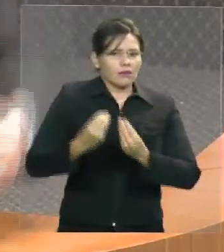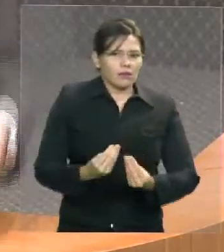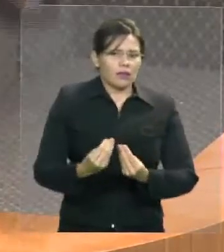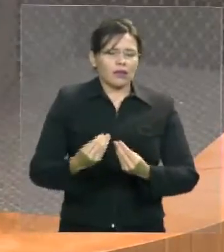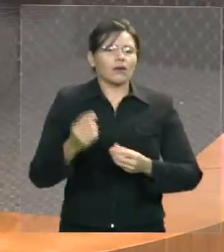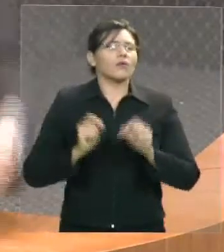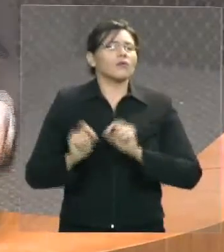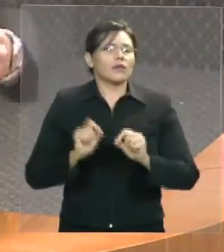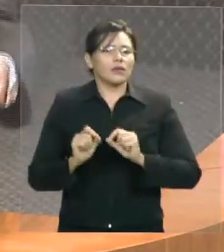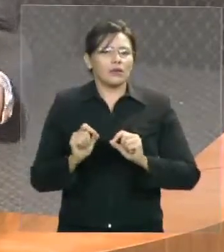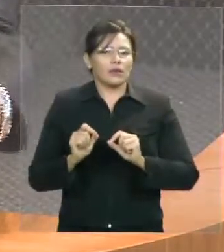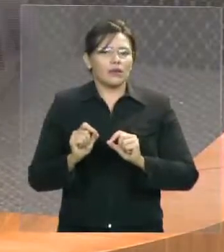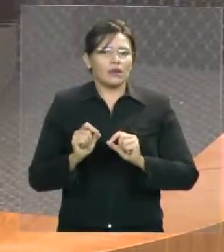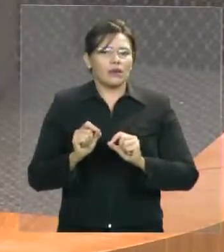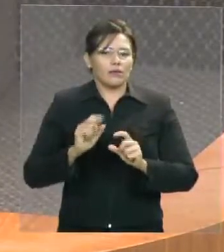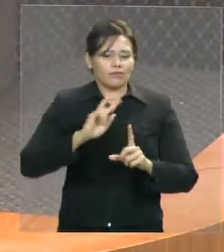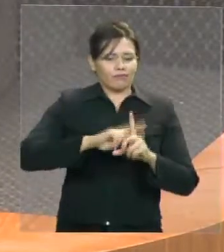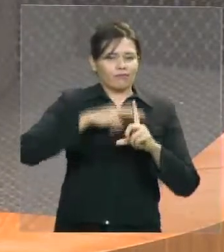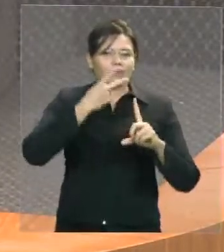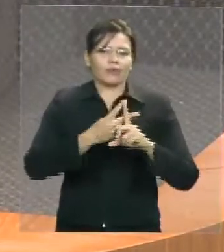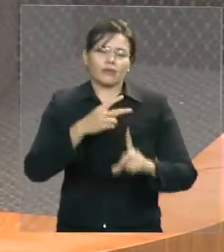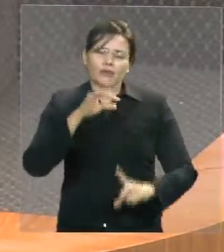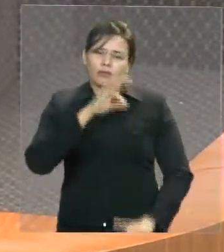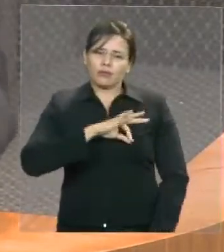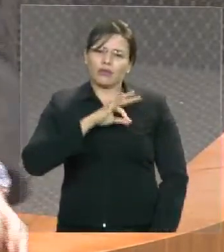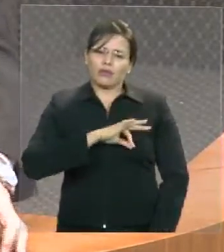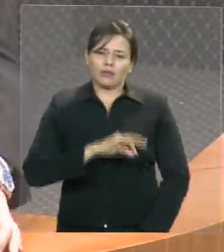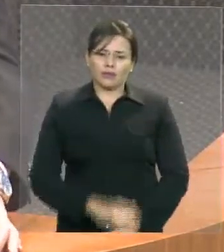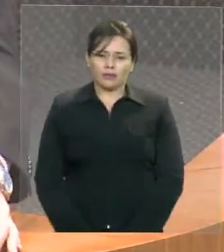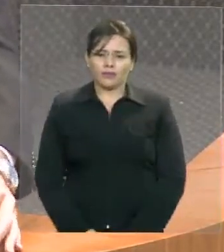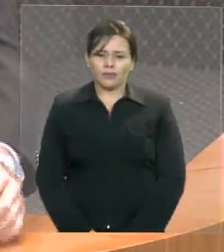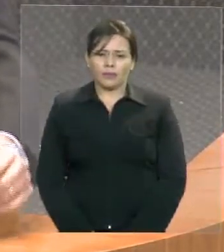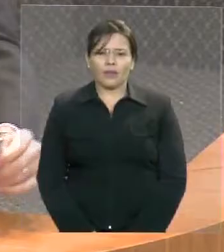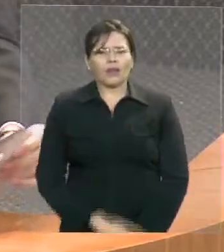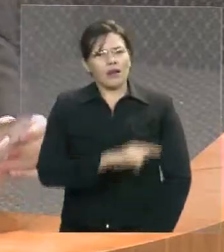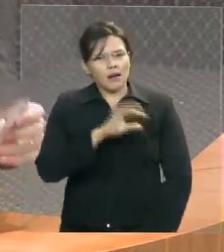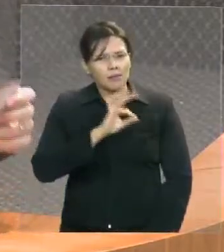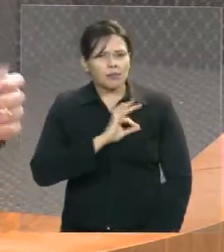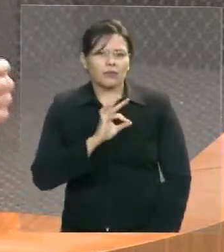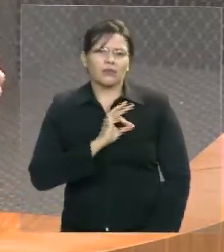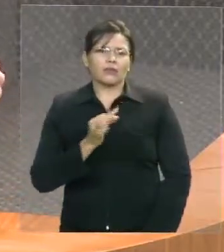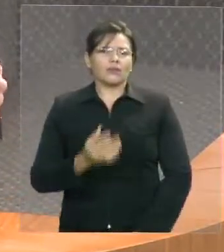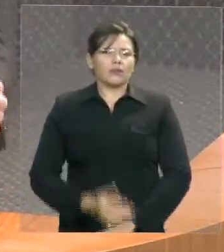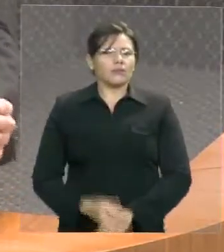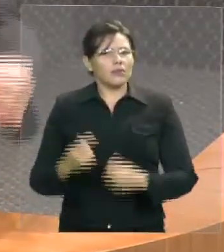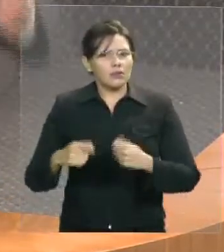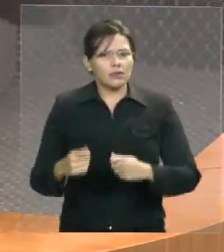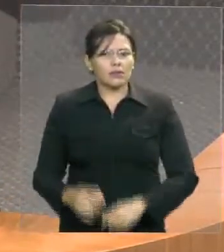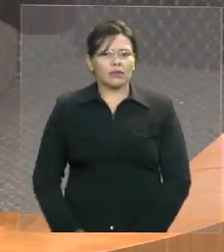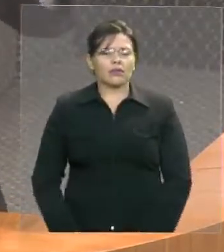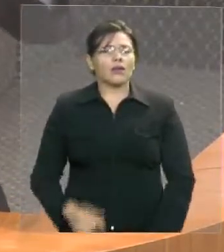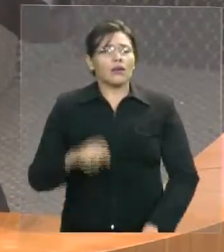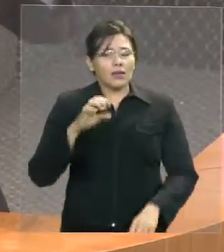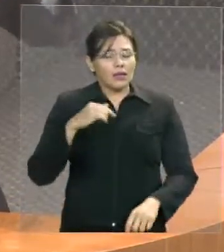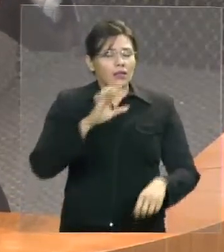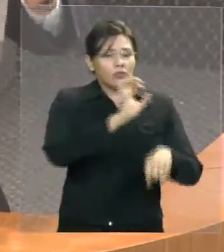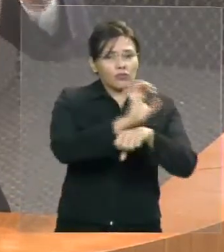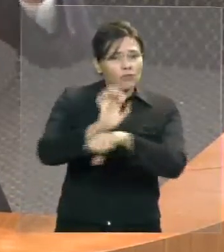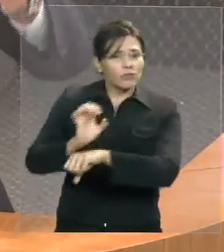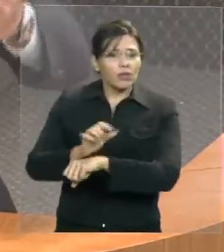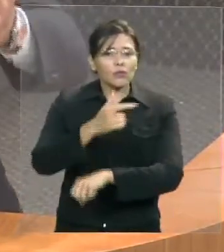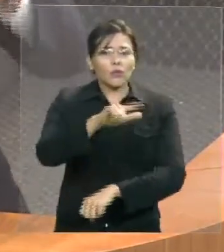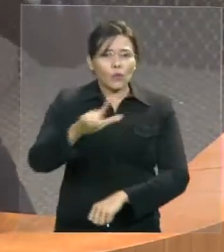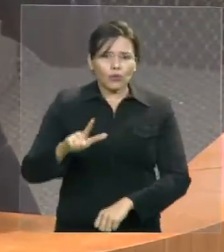delegados de polícia. É assim que é feito em outros estados e é assim que tem que ser feito no Maranhão também. Então, o deputado Adriano